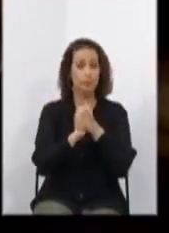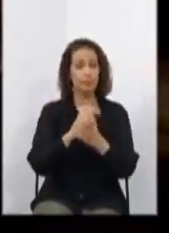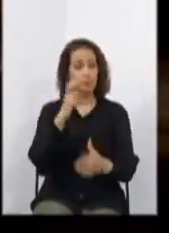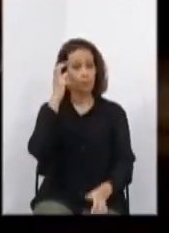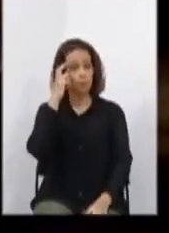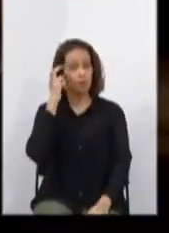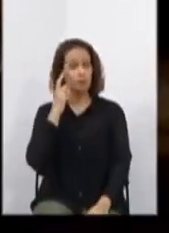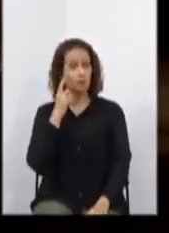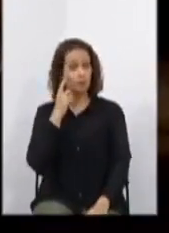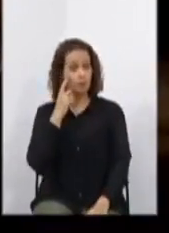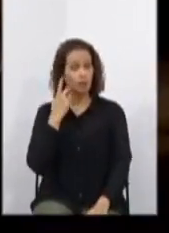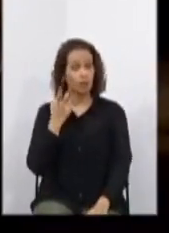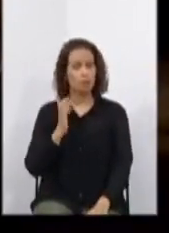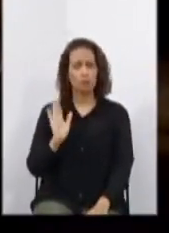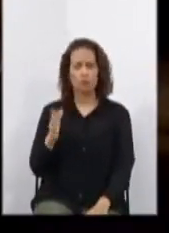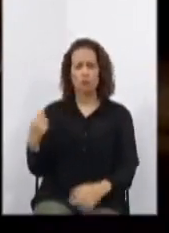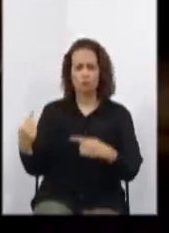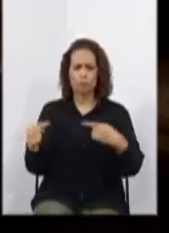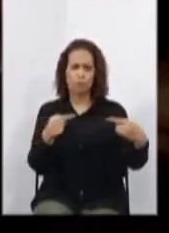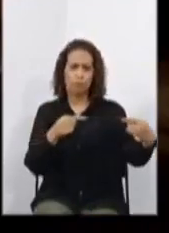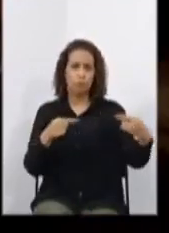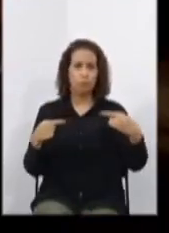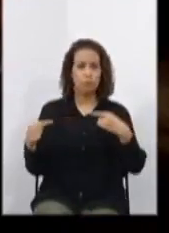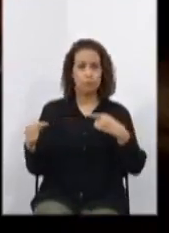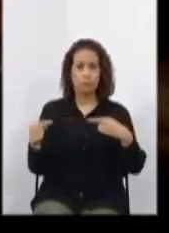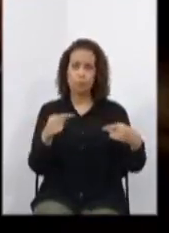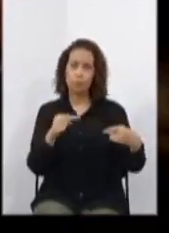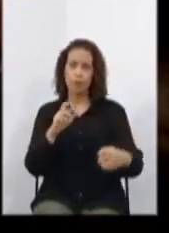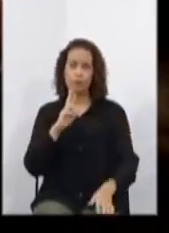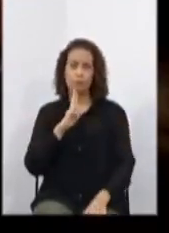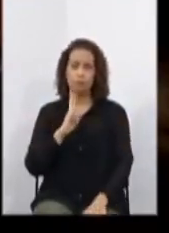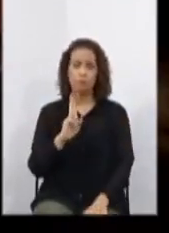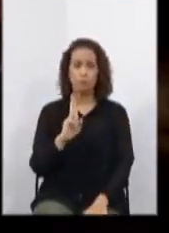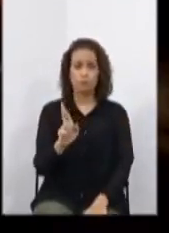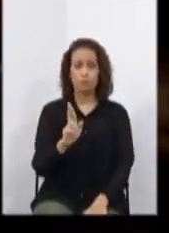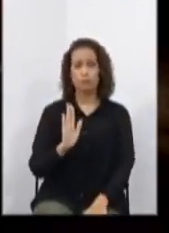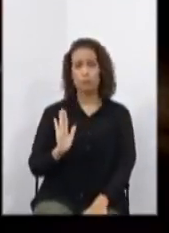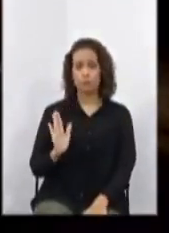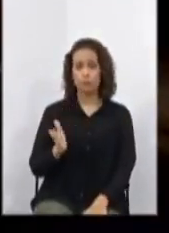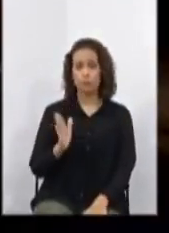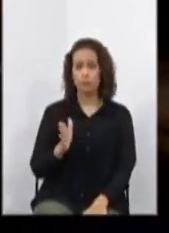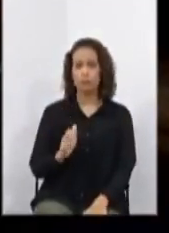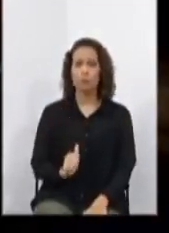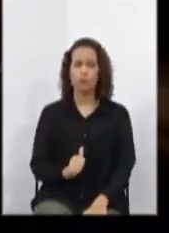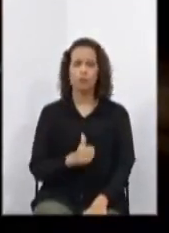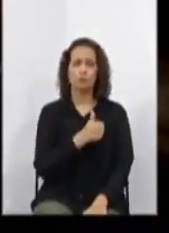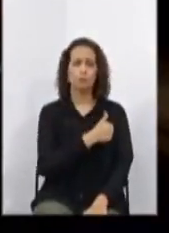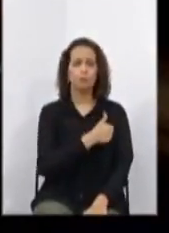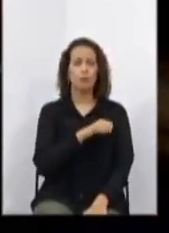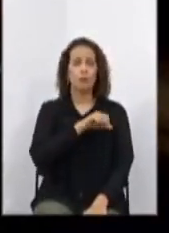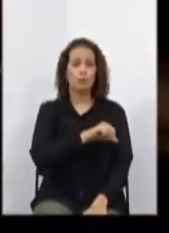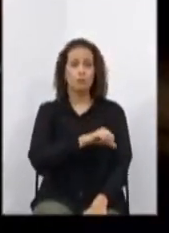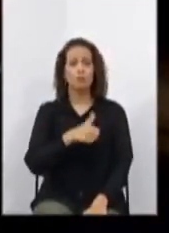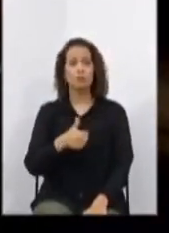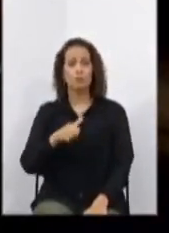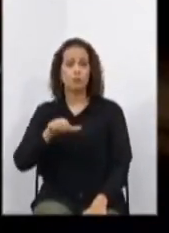Está em discussão o parecer ao projeto de lei 919 de 2019, que